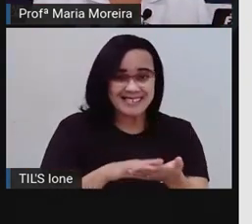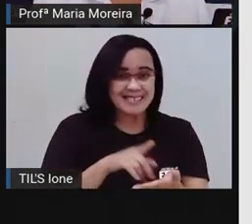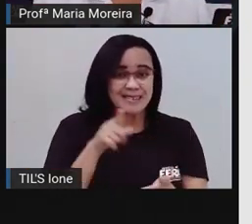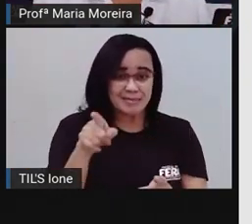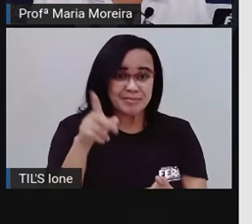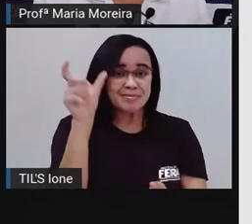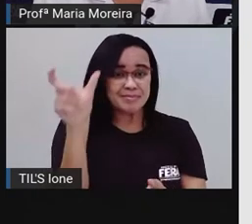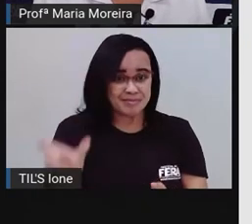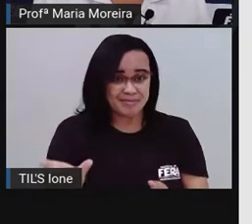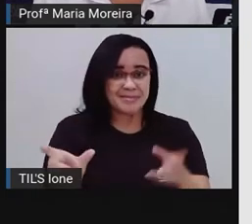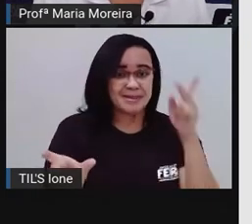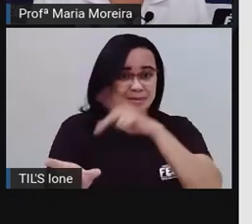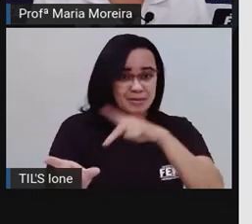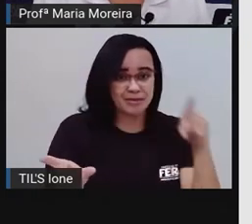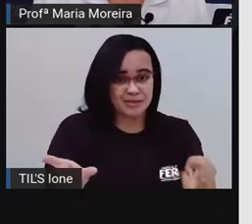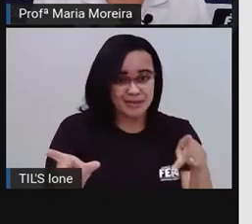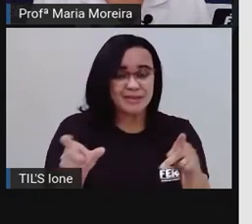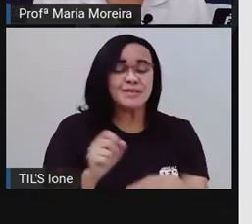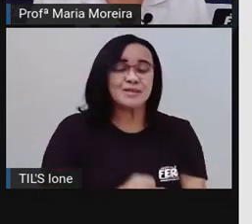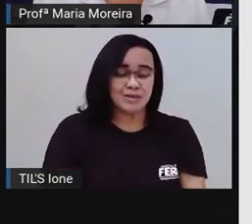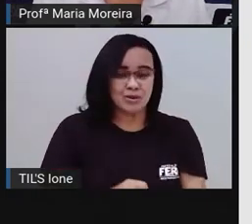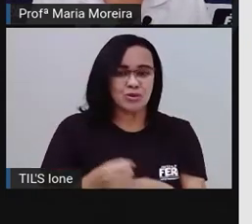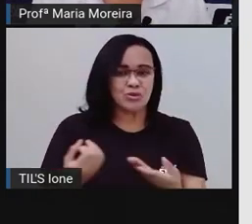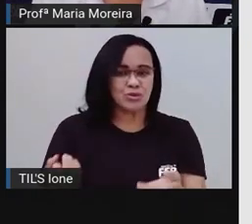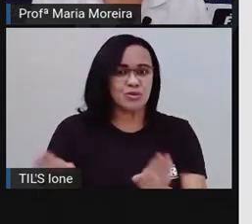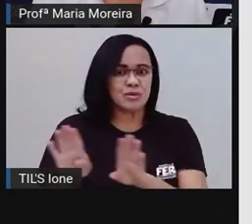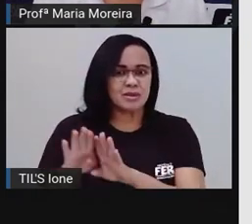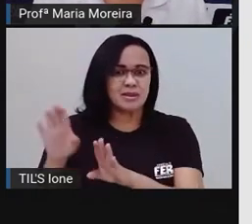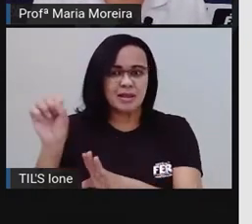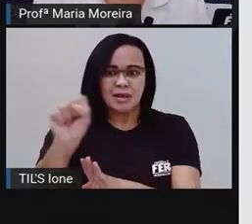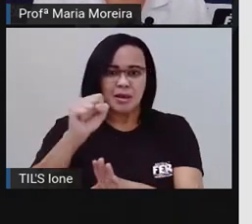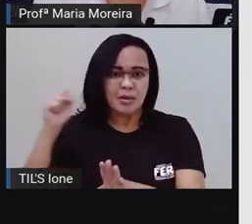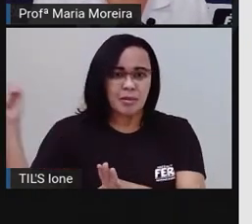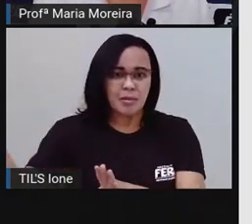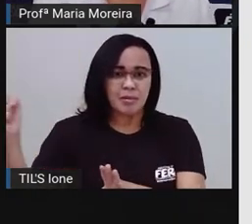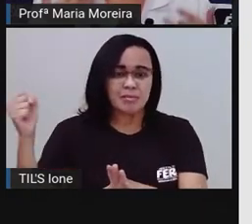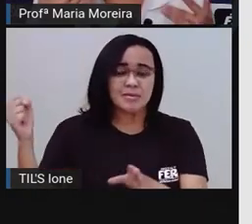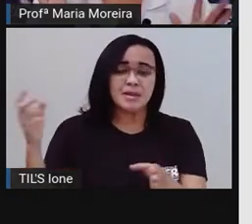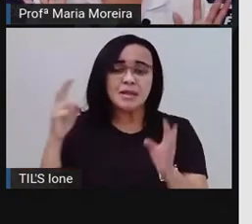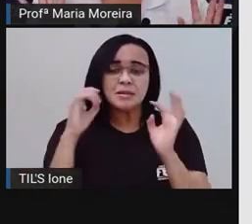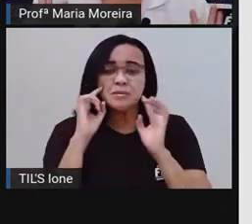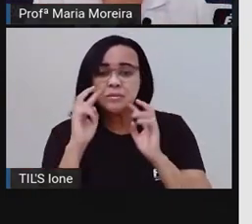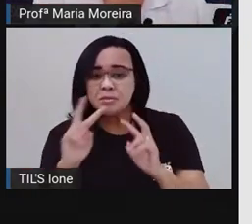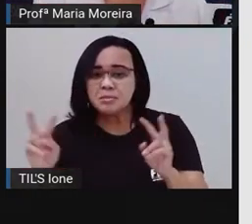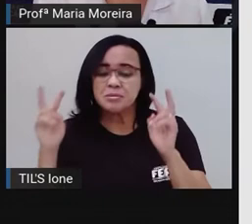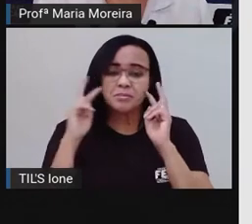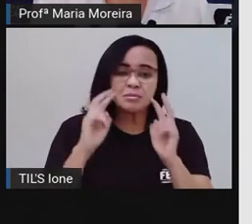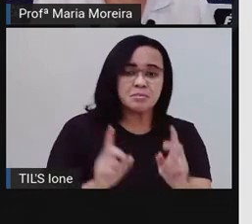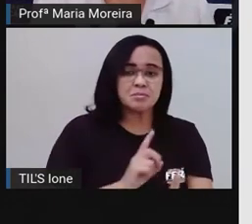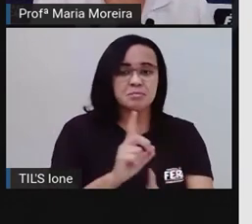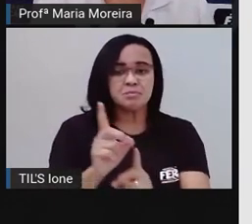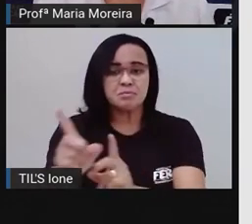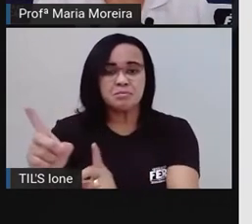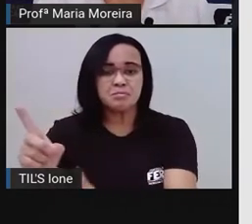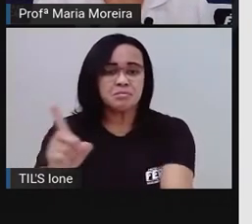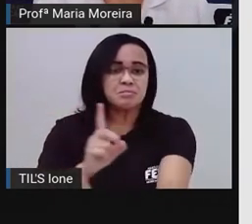dona Lia que ficava no portão vendo as crianças da escola indo embora.